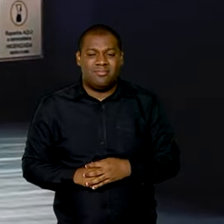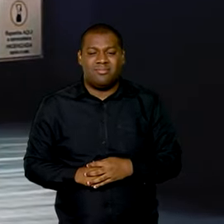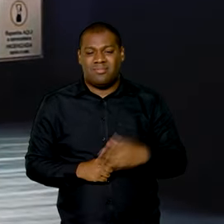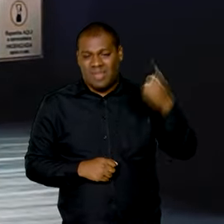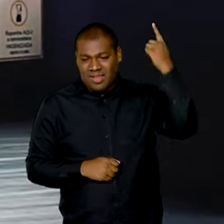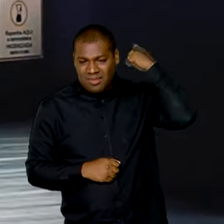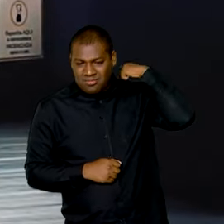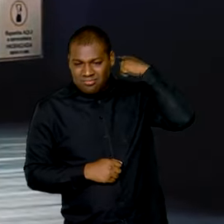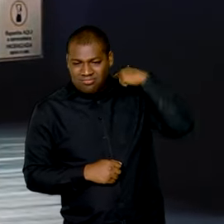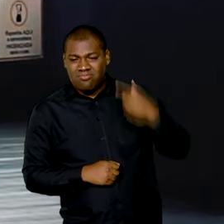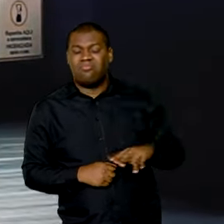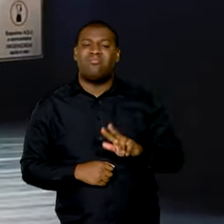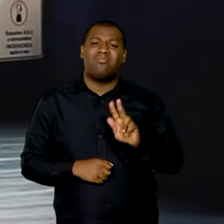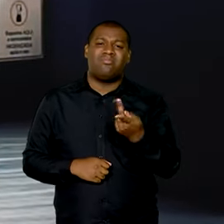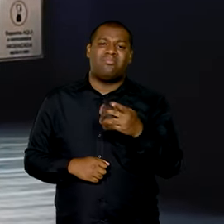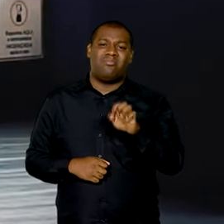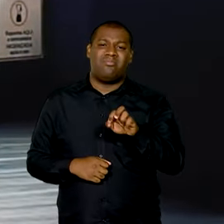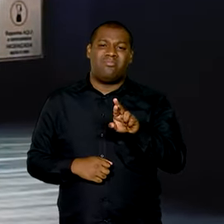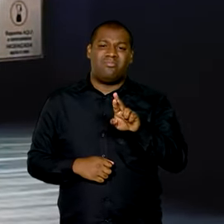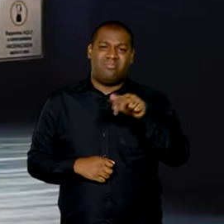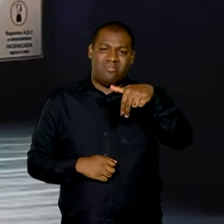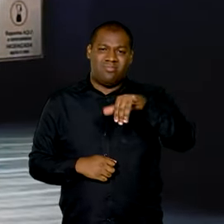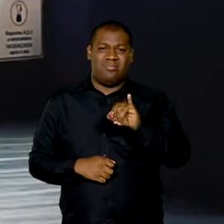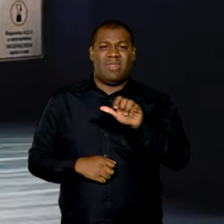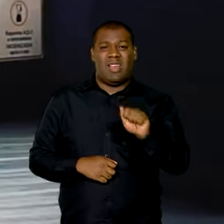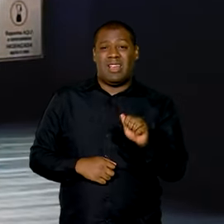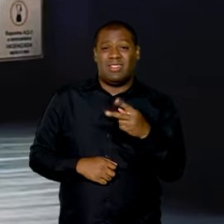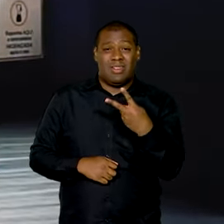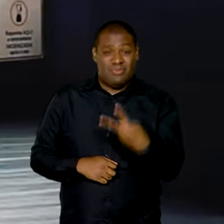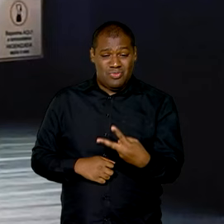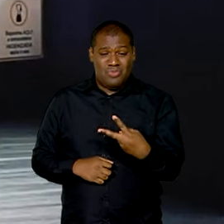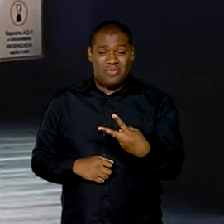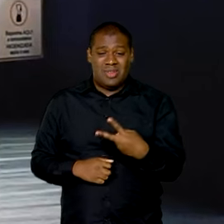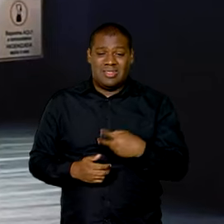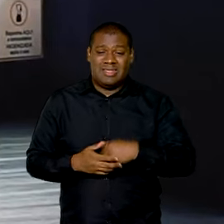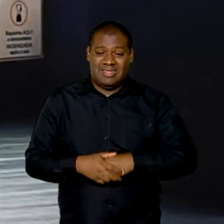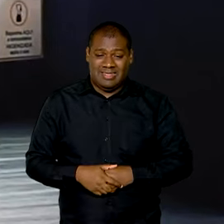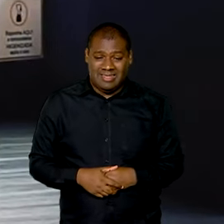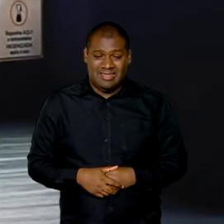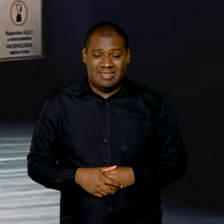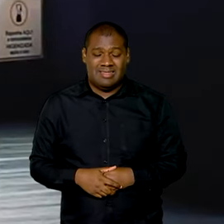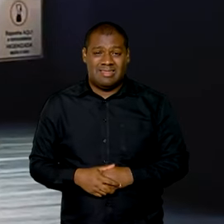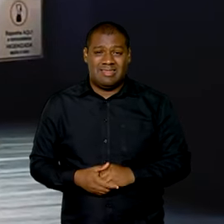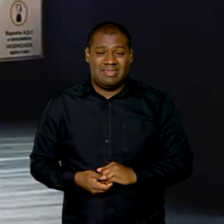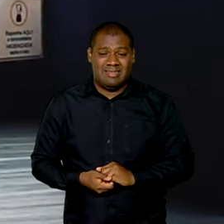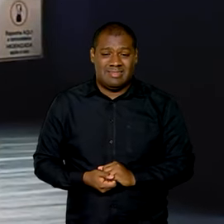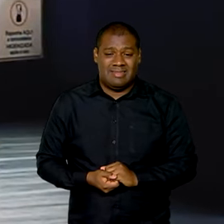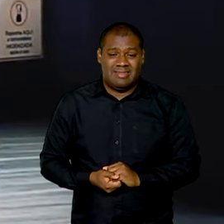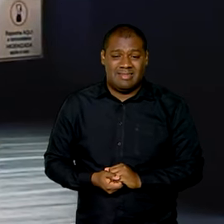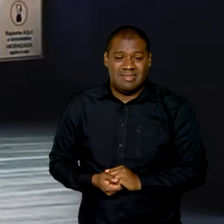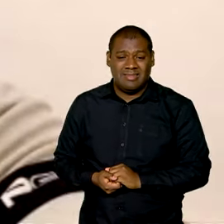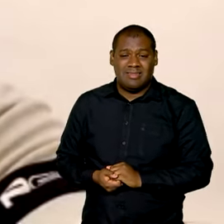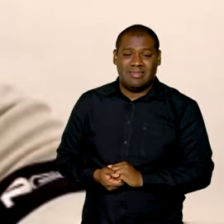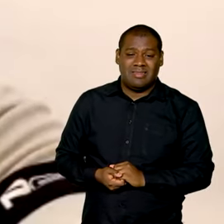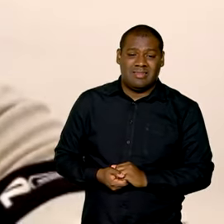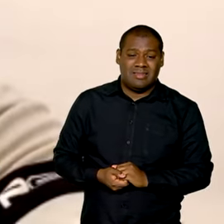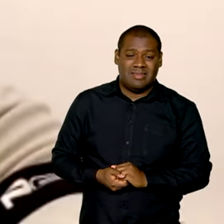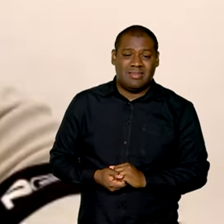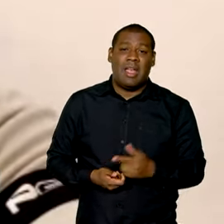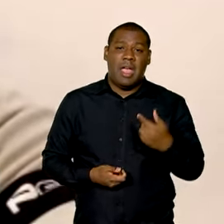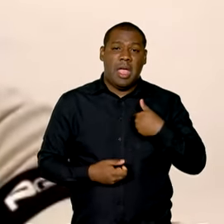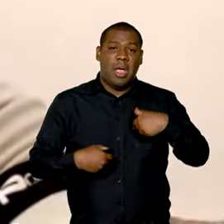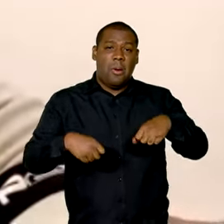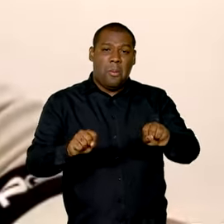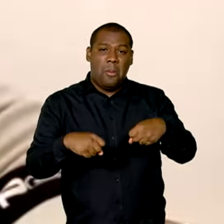protusão piorou e virou uma hélia, virou duas hélias. Então, isso atrapalhou muito em relação à locomoção da moto,